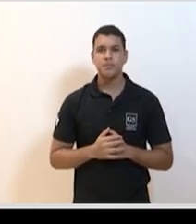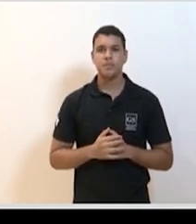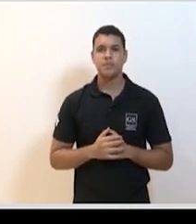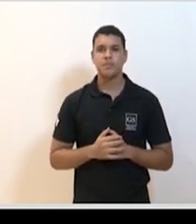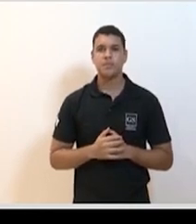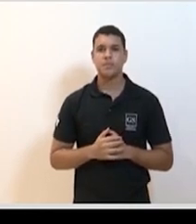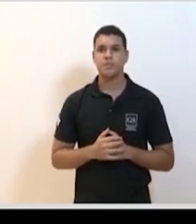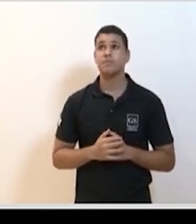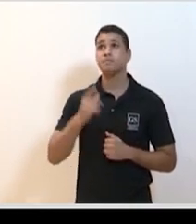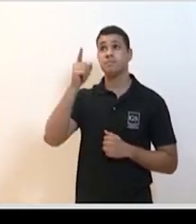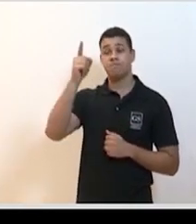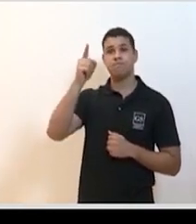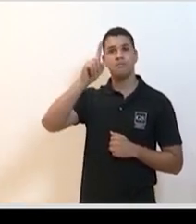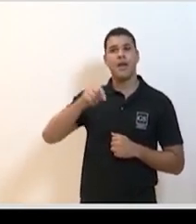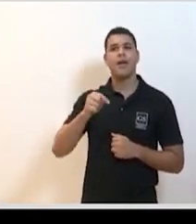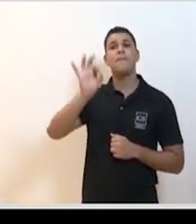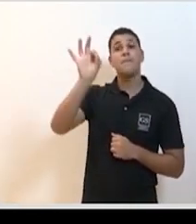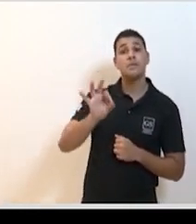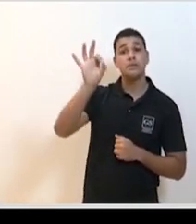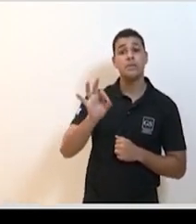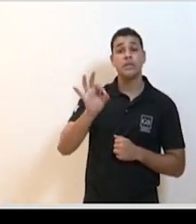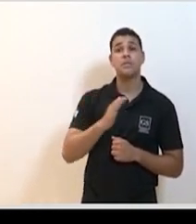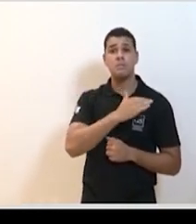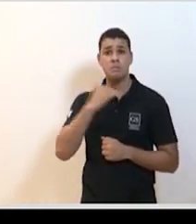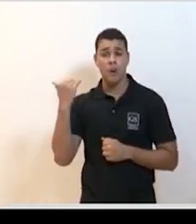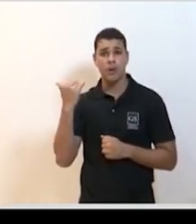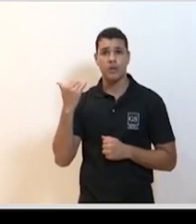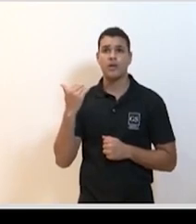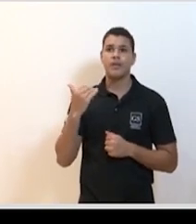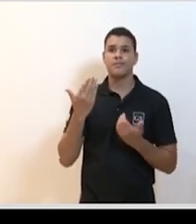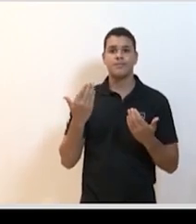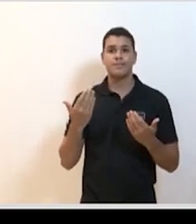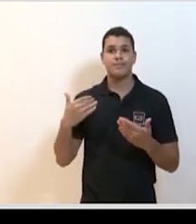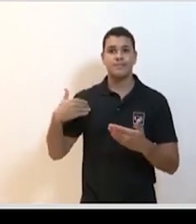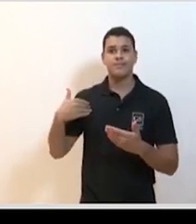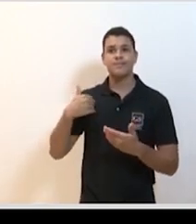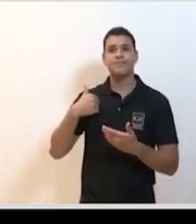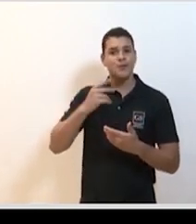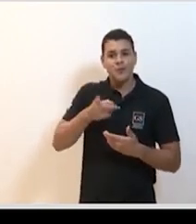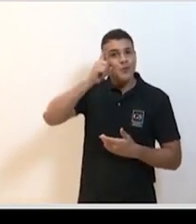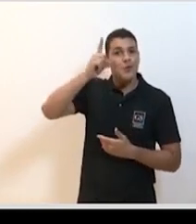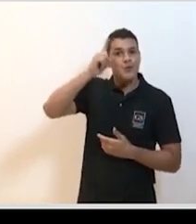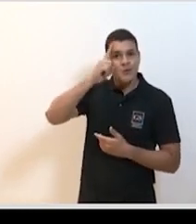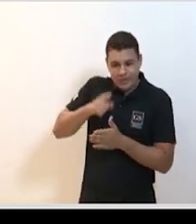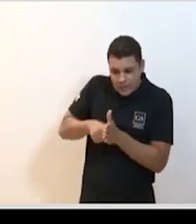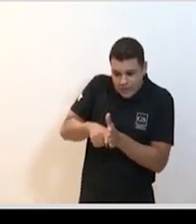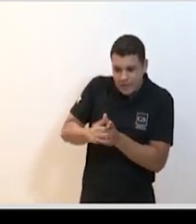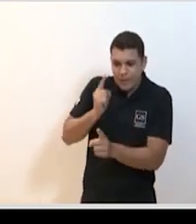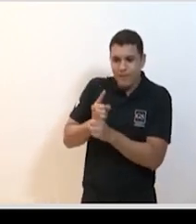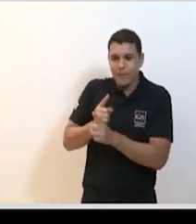Essa, na verdade, é a taxa de letalidade. A gente cada vez está estimando de uma forma diferente a taxa de letalidade comparada. A gente vê que